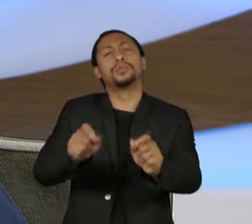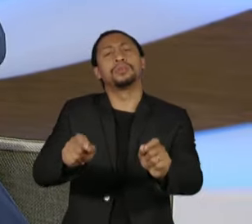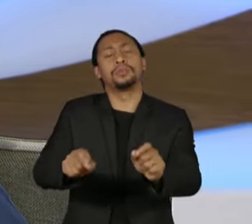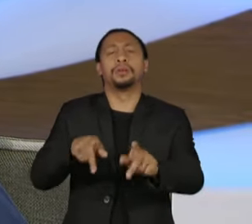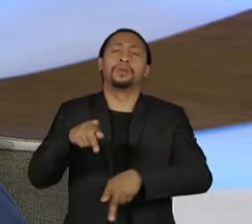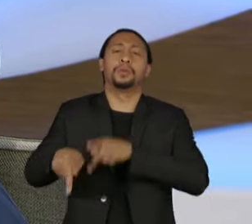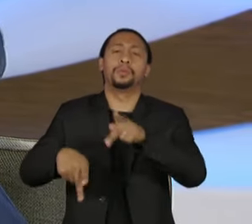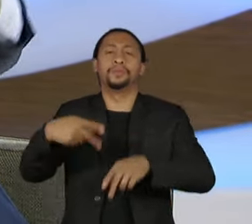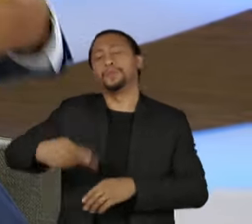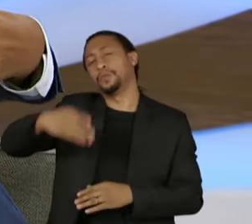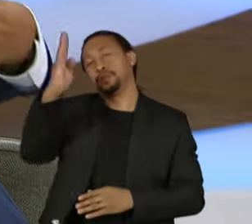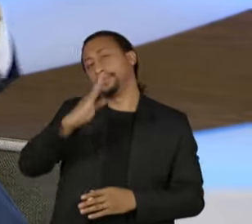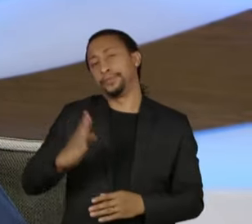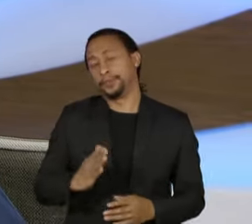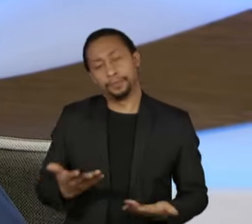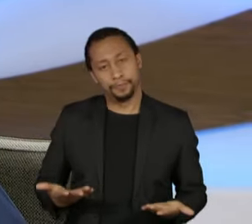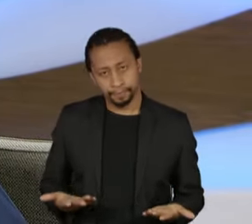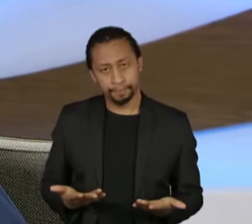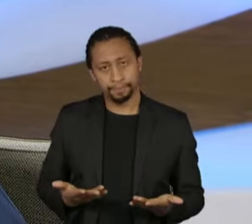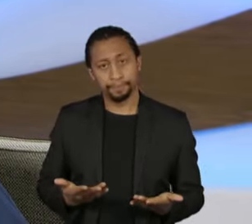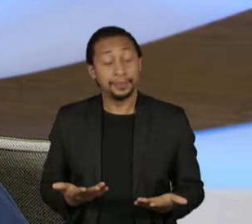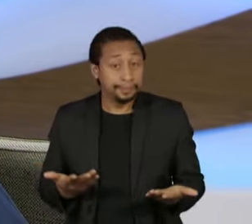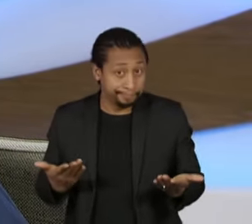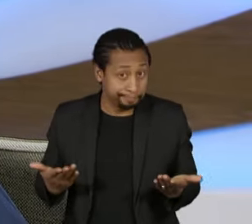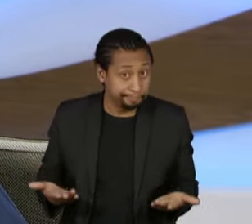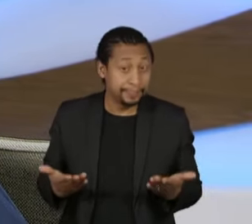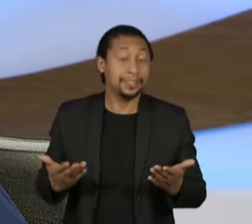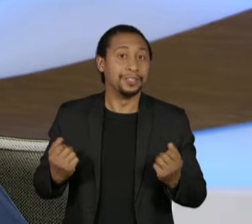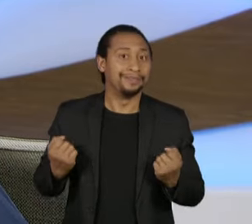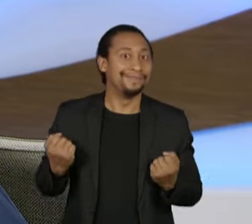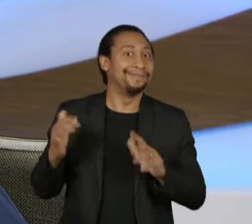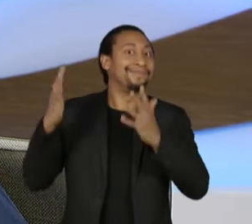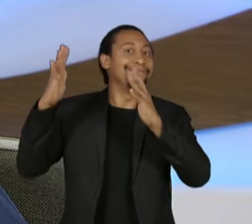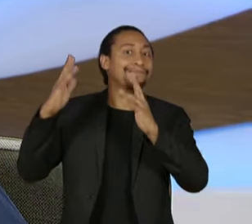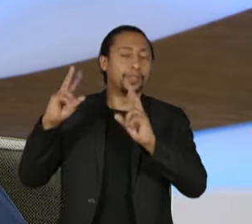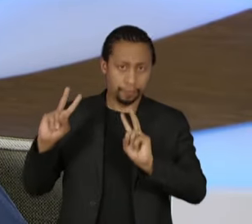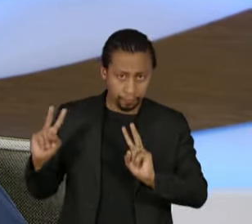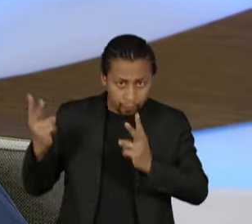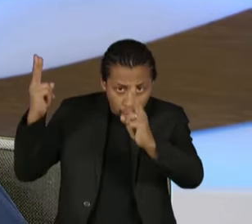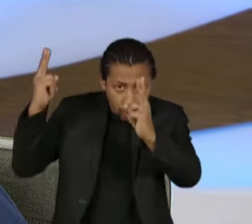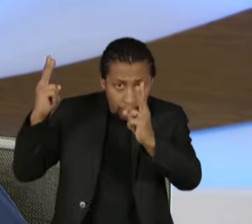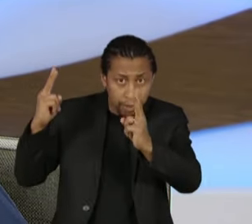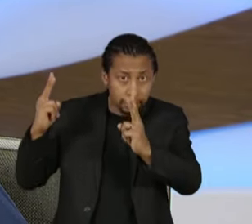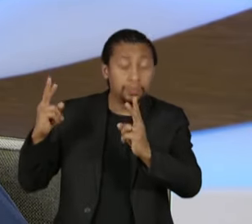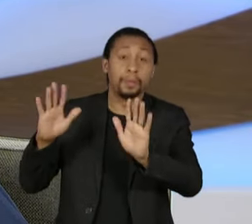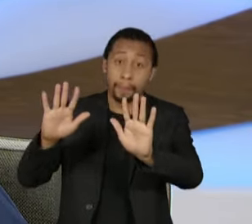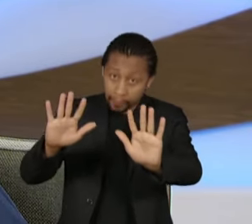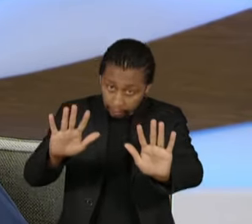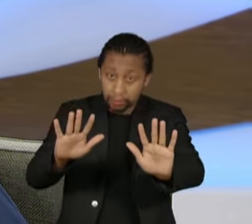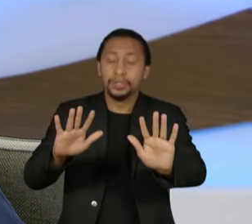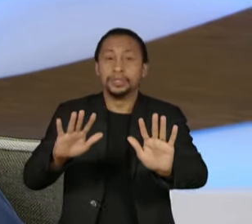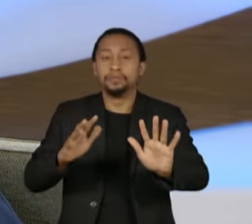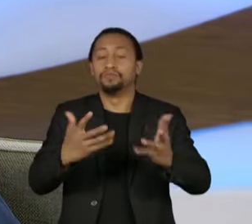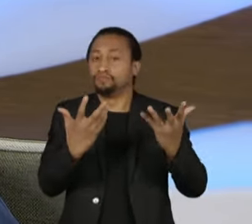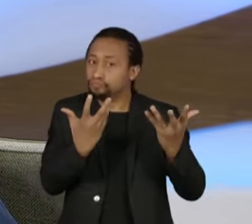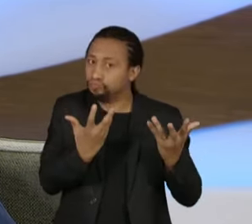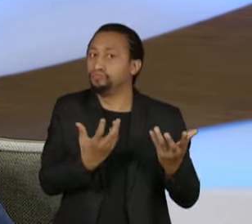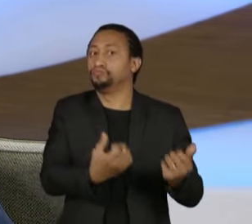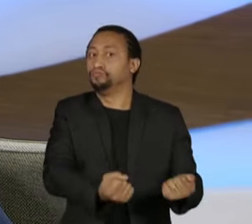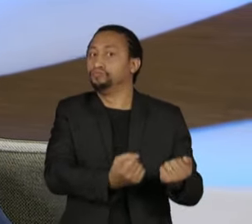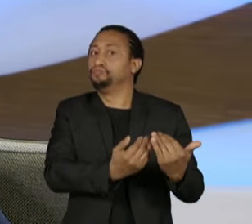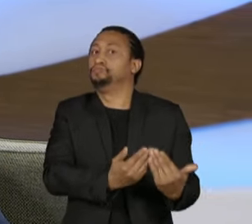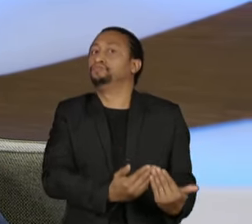Então, se de um lado a gente comemora a vitória, mas a gente vai abraçar, assim, com muita